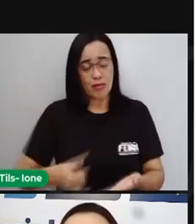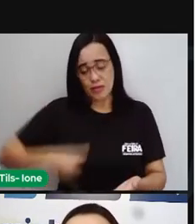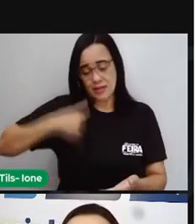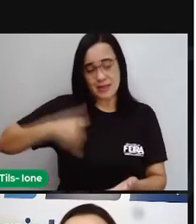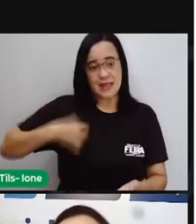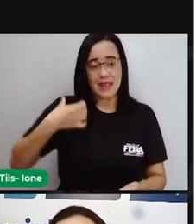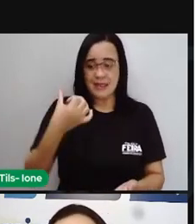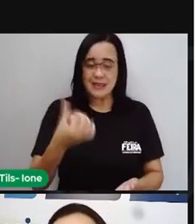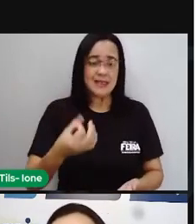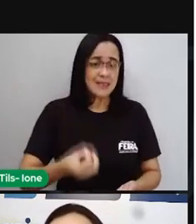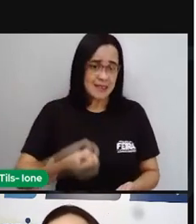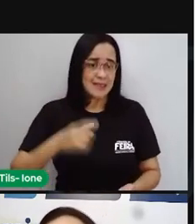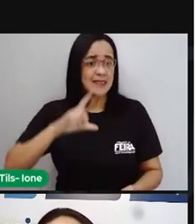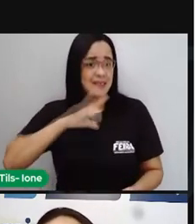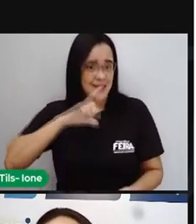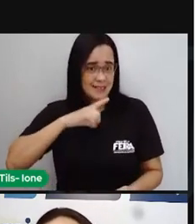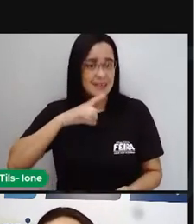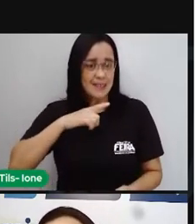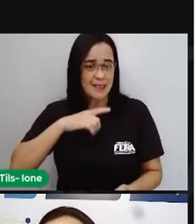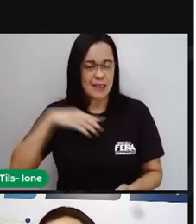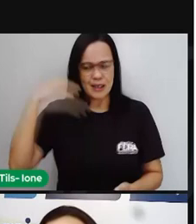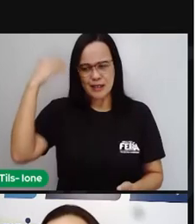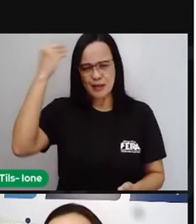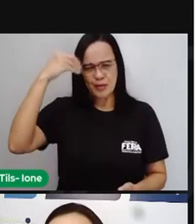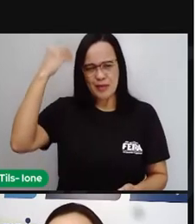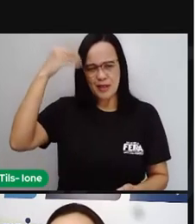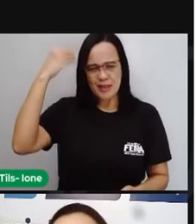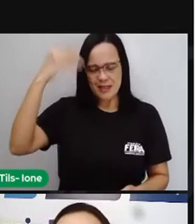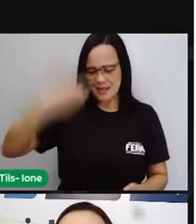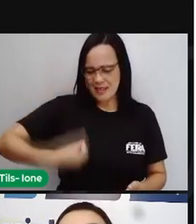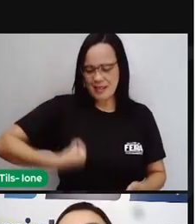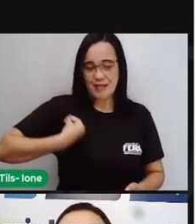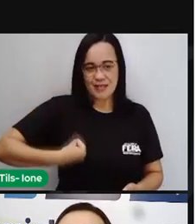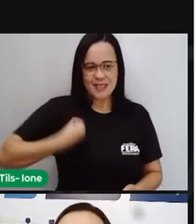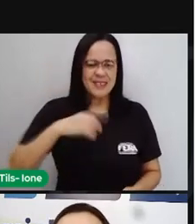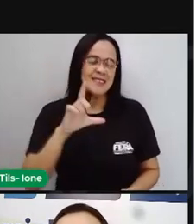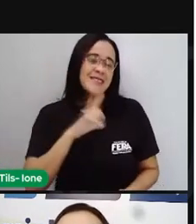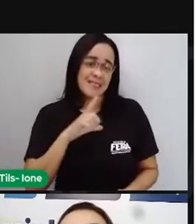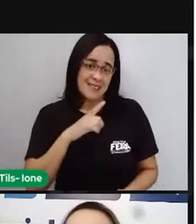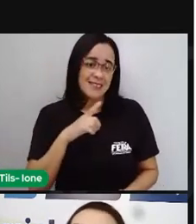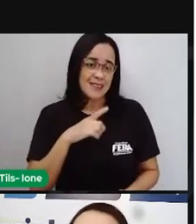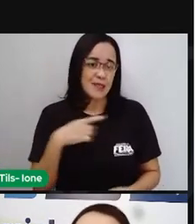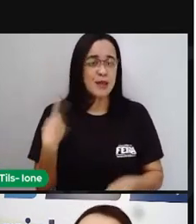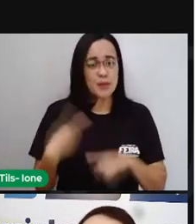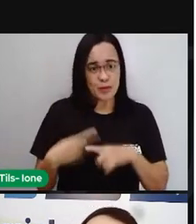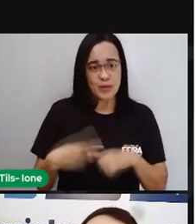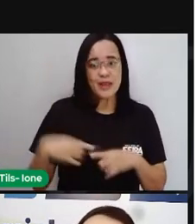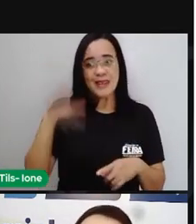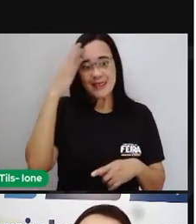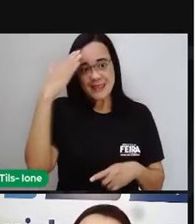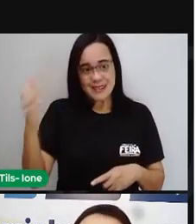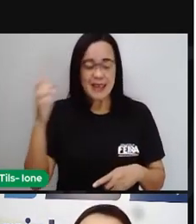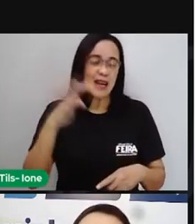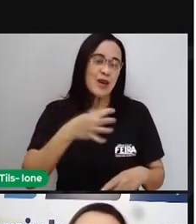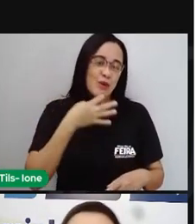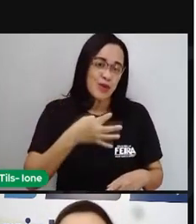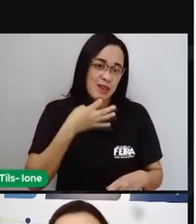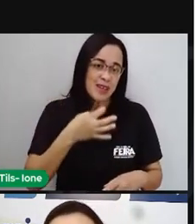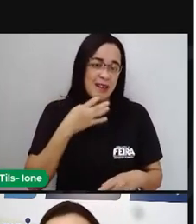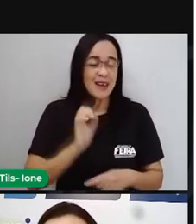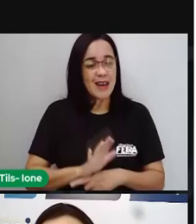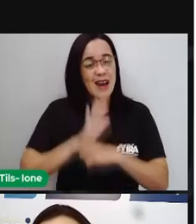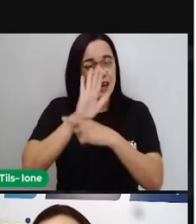experiências, né? Que já passaram aí por vários acontecimentos na vida e que sempre tem algo aí pra ensinar.